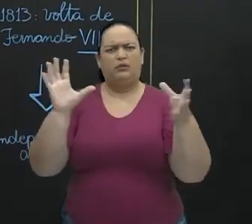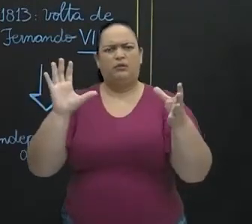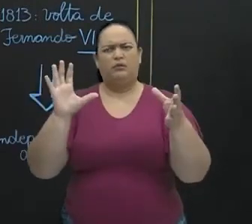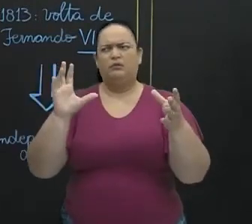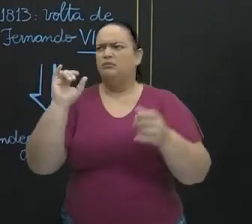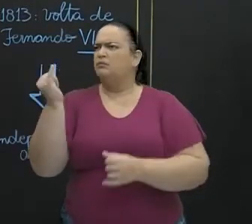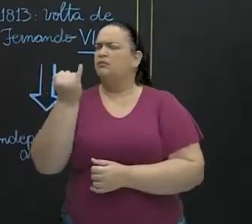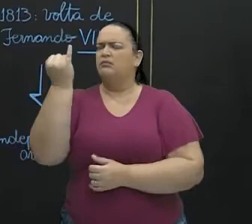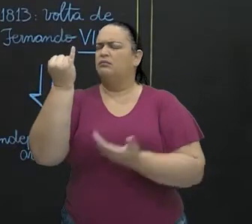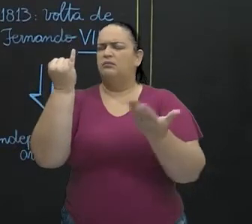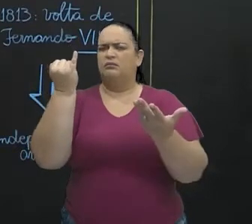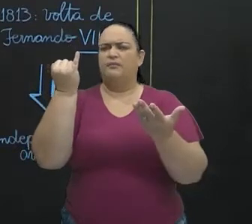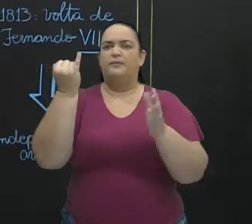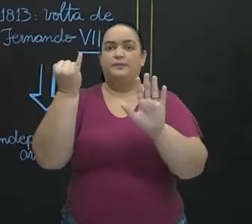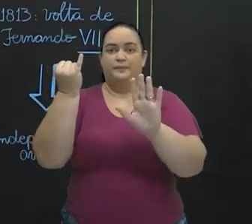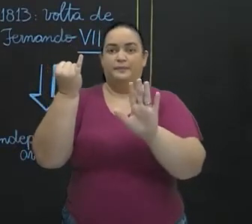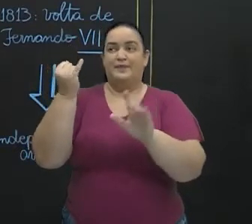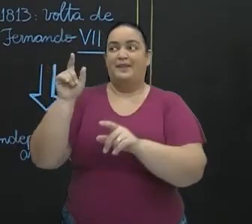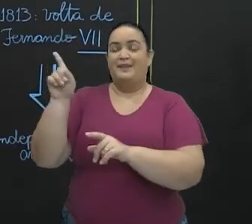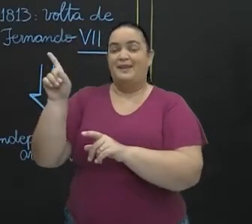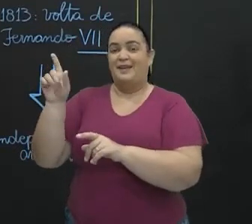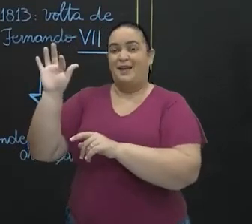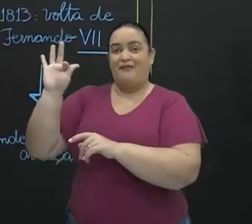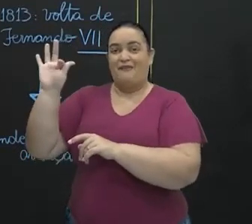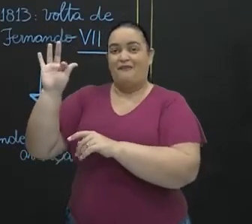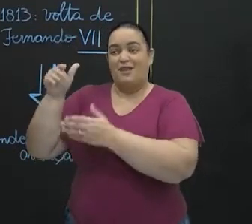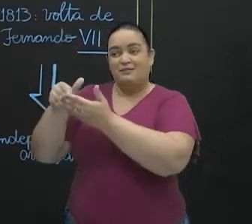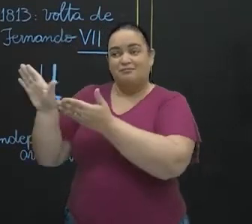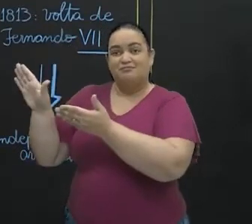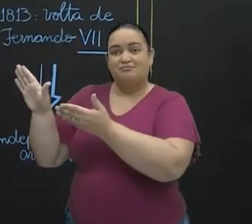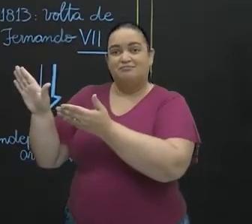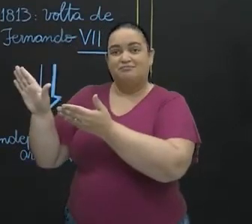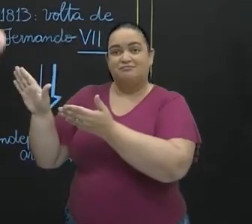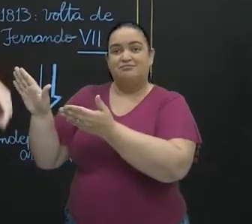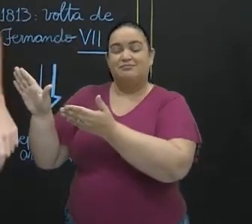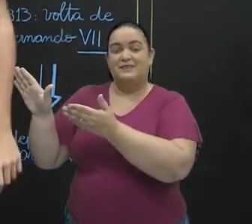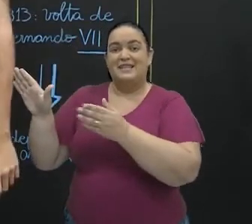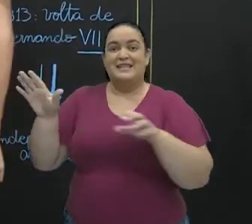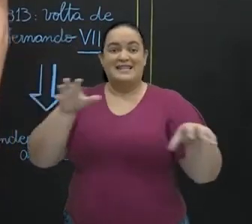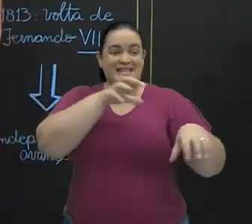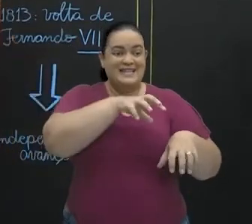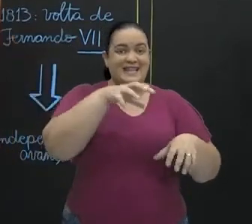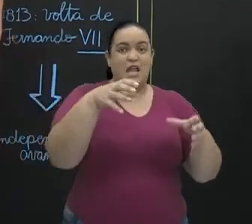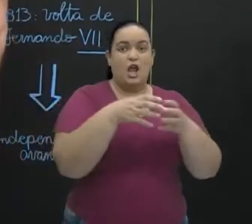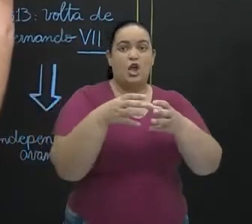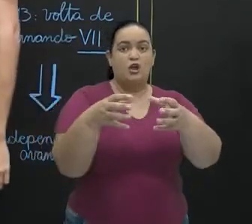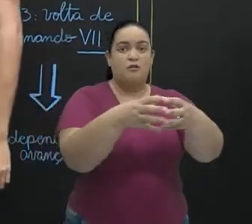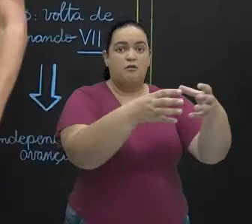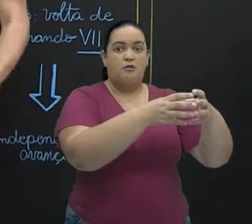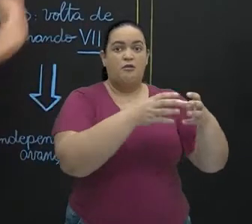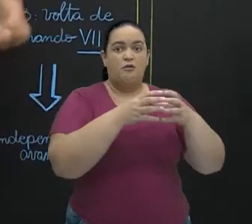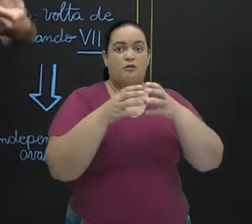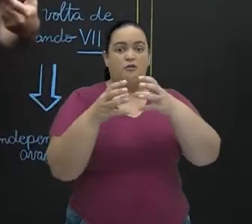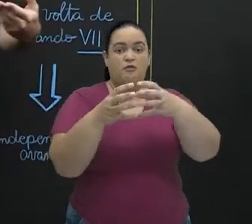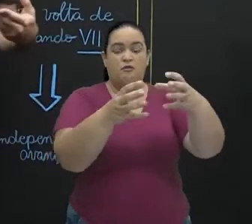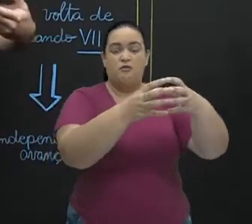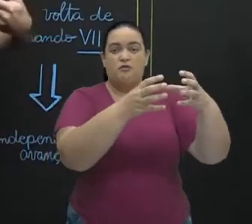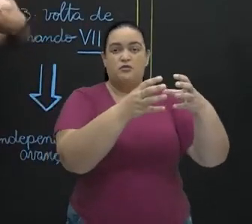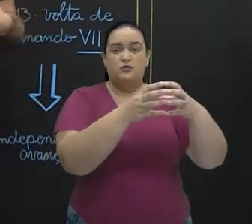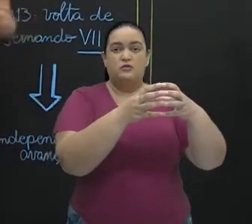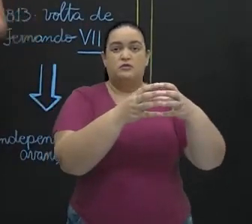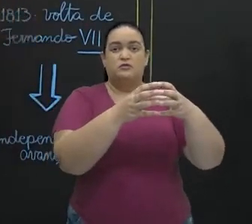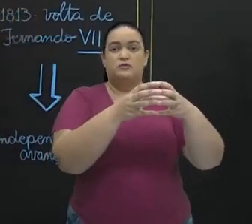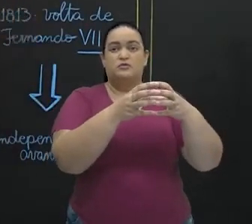No momento em que Fernando VII é afastado, as elites aqui na América Latina, das colônias